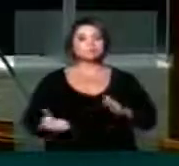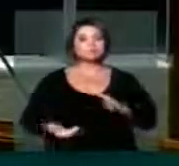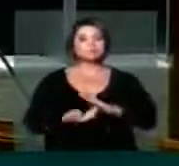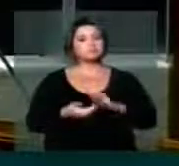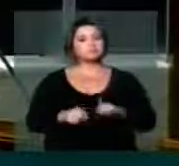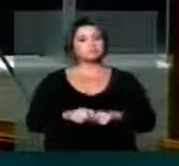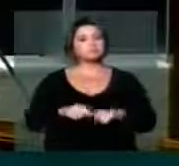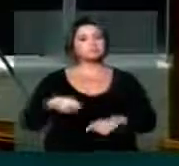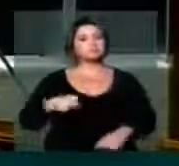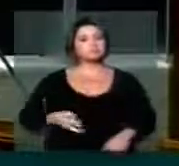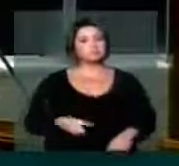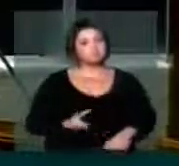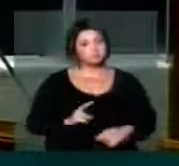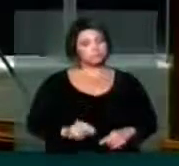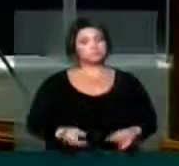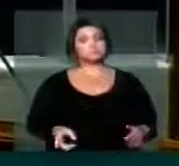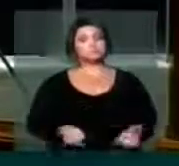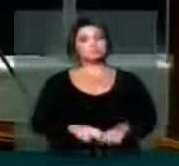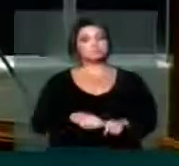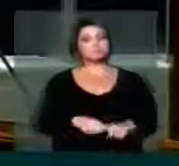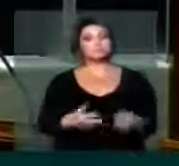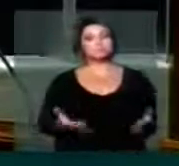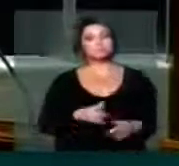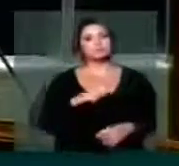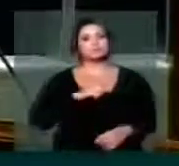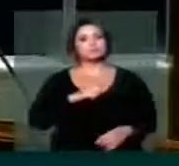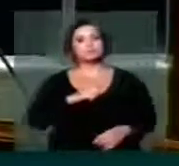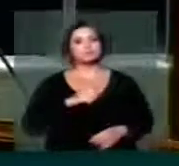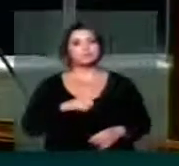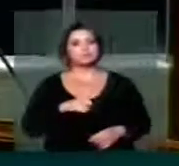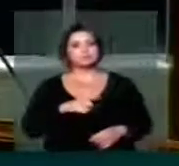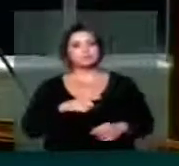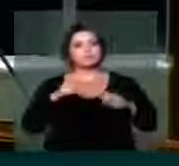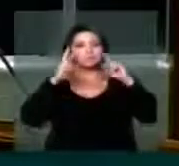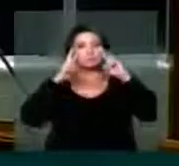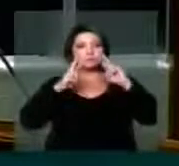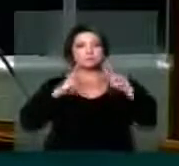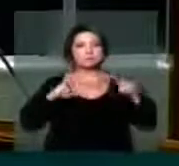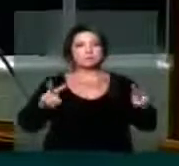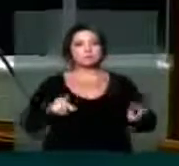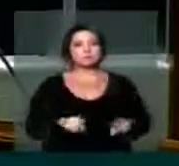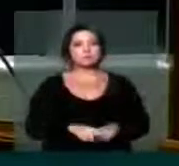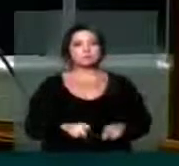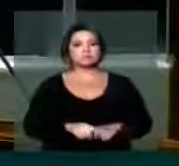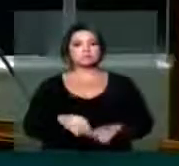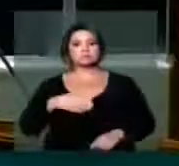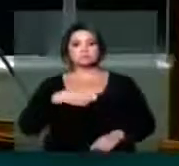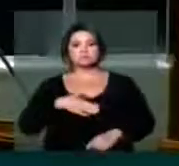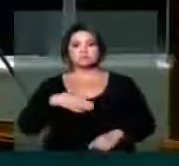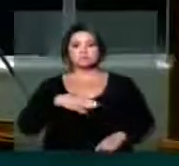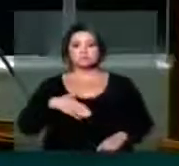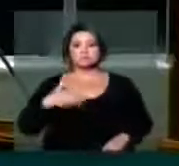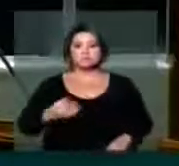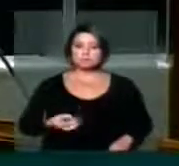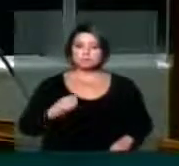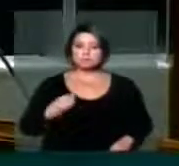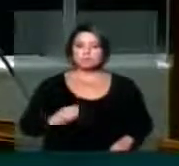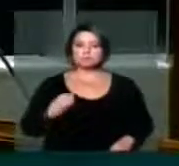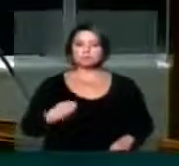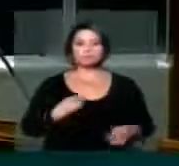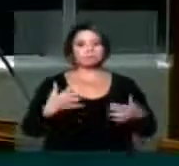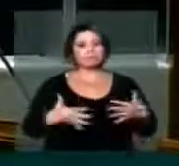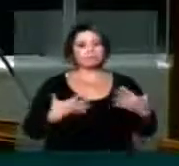limitação humana continuá-lo. Portanto, que nós tenhamos a visão generosa, o gosto de viver a